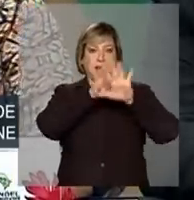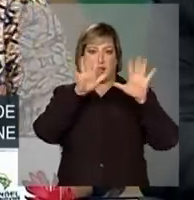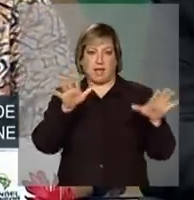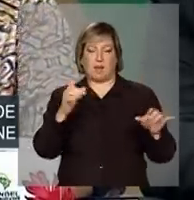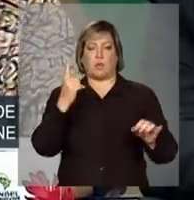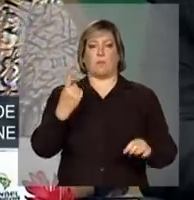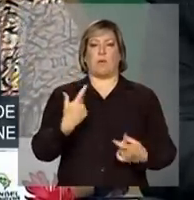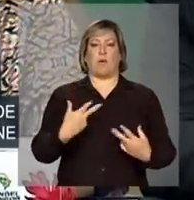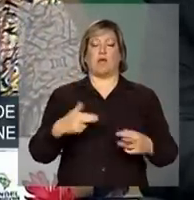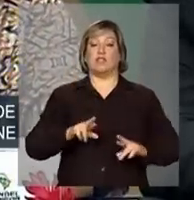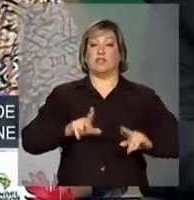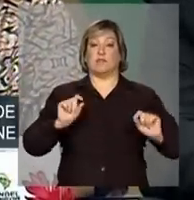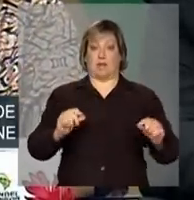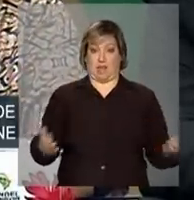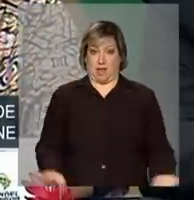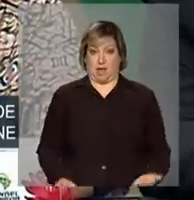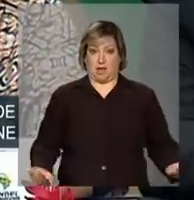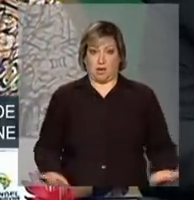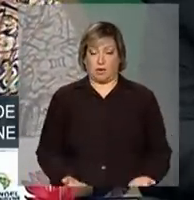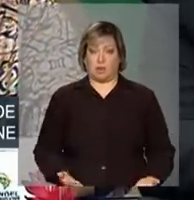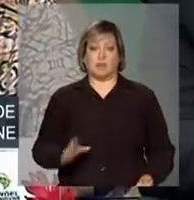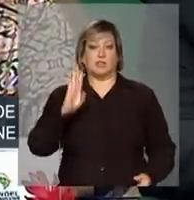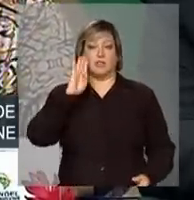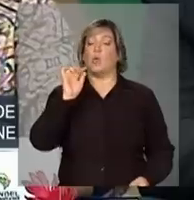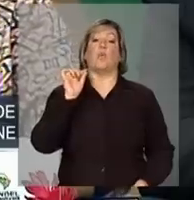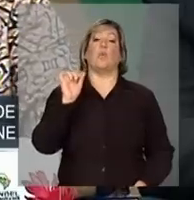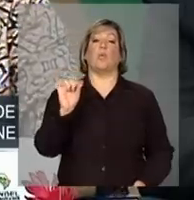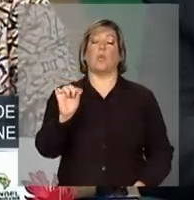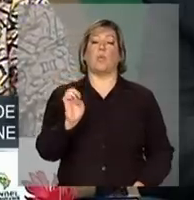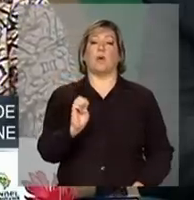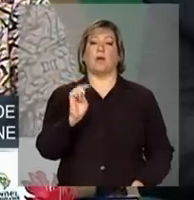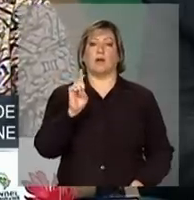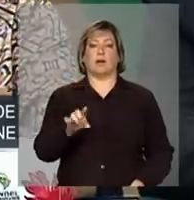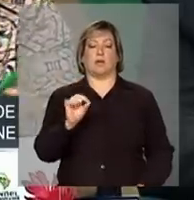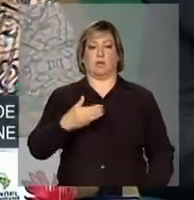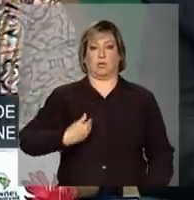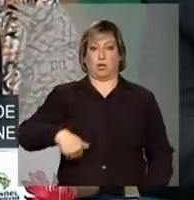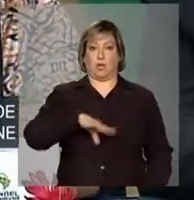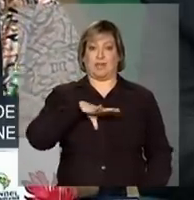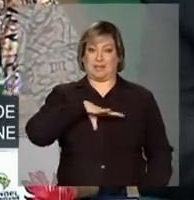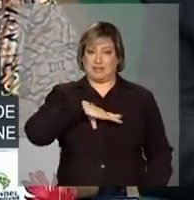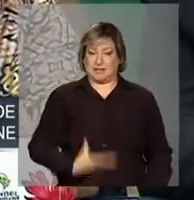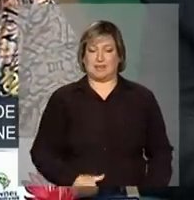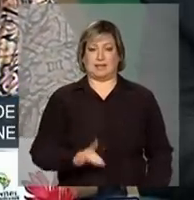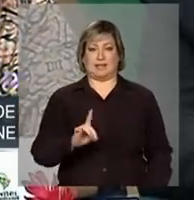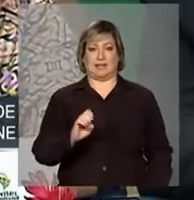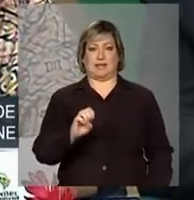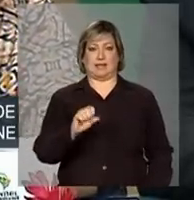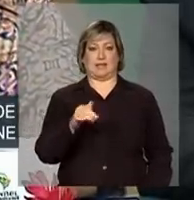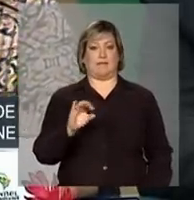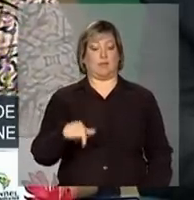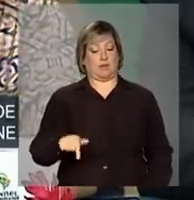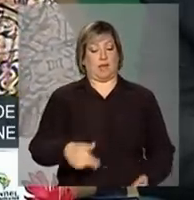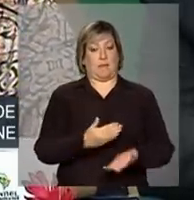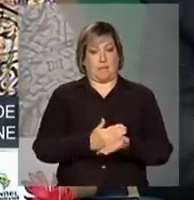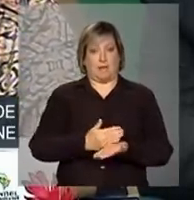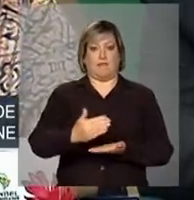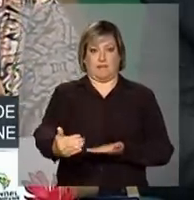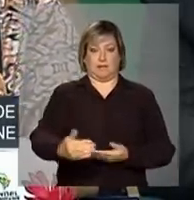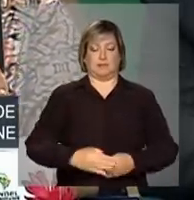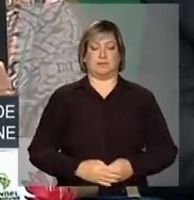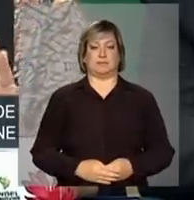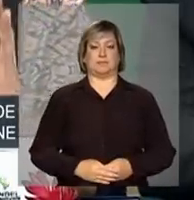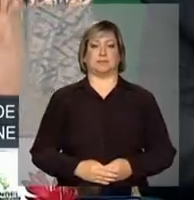desta vez, sobre o que é o nosso desafio daqui para frente. Para